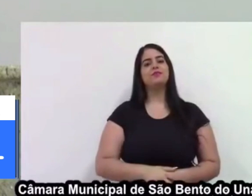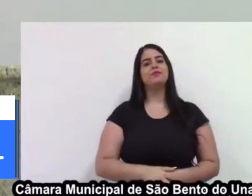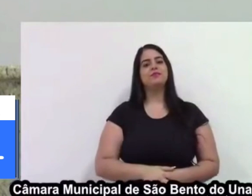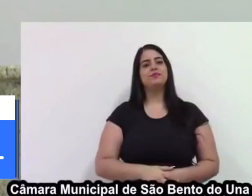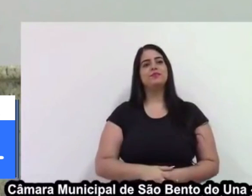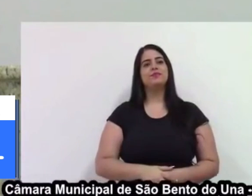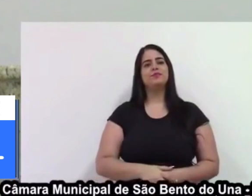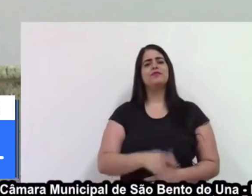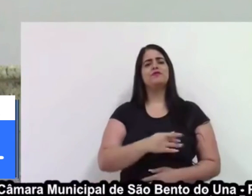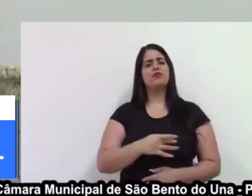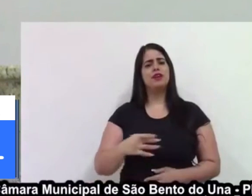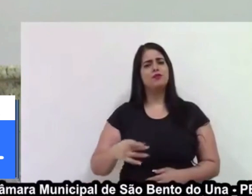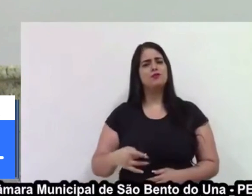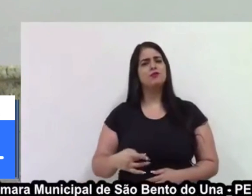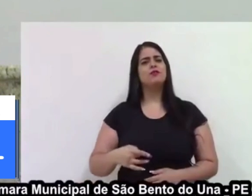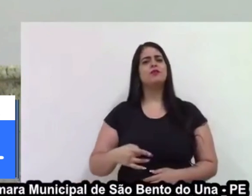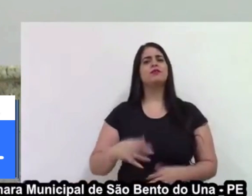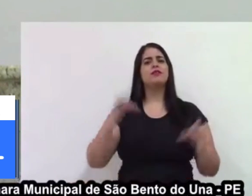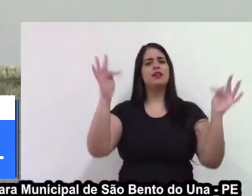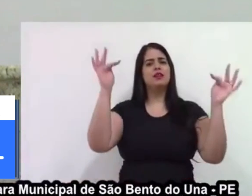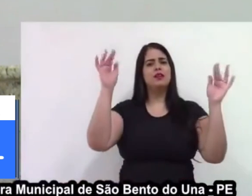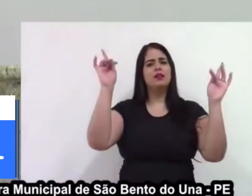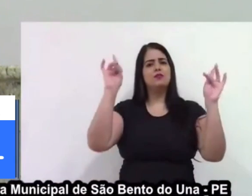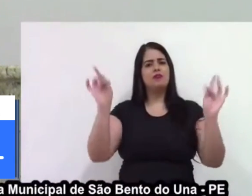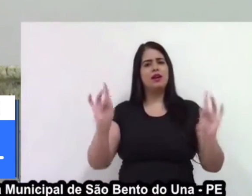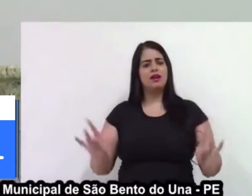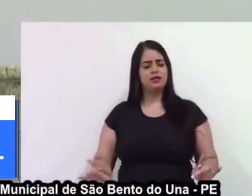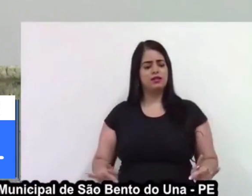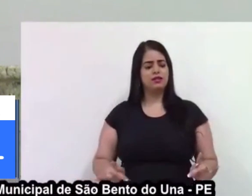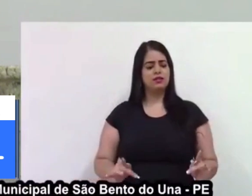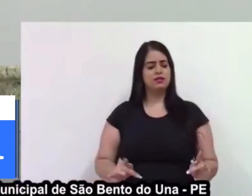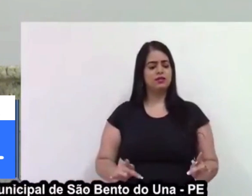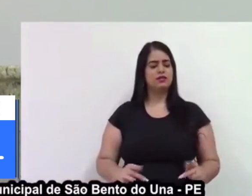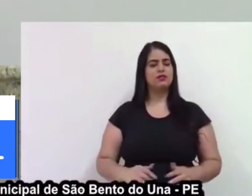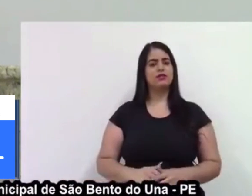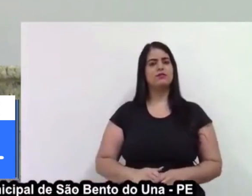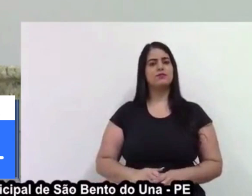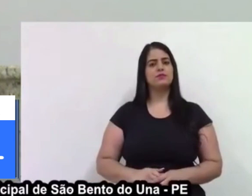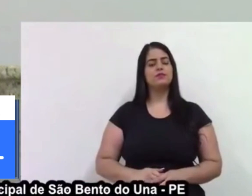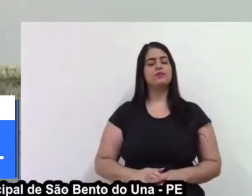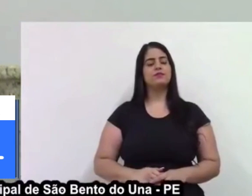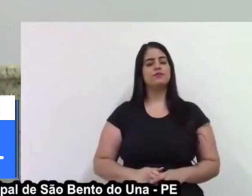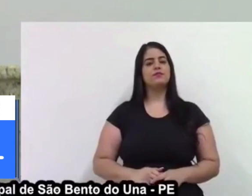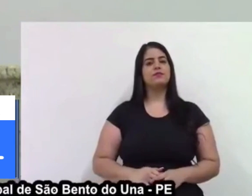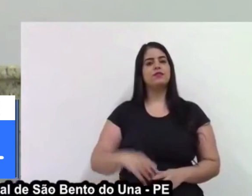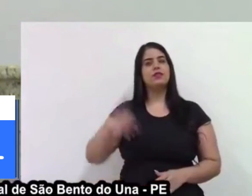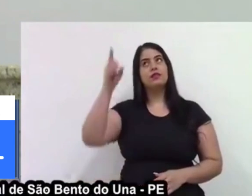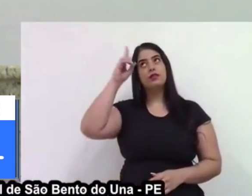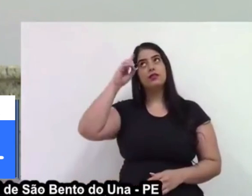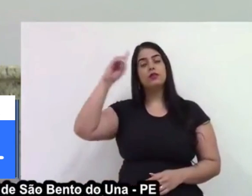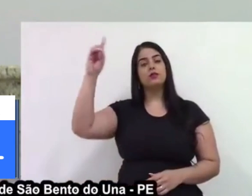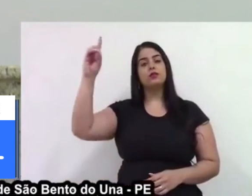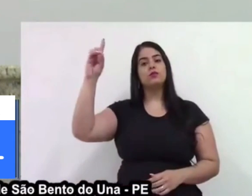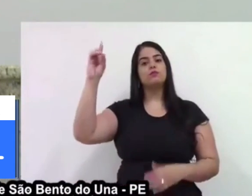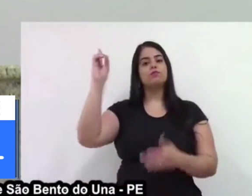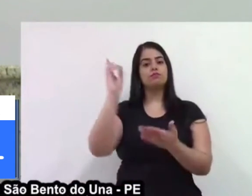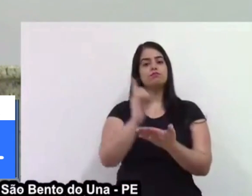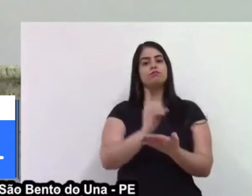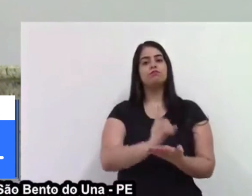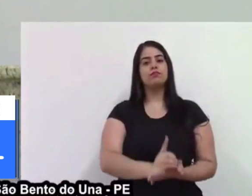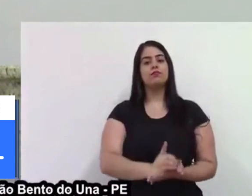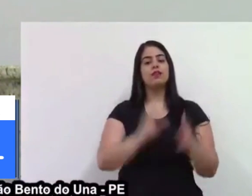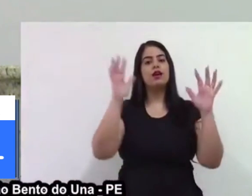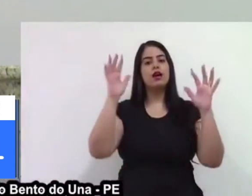paz, livramento, e que Deus possa guiar no caminho certo, unindo